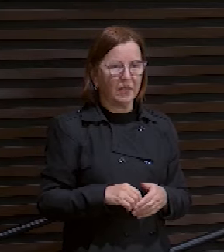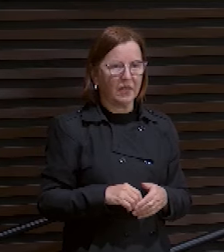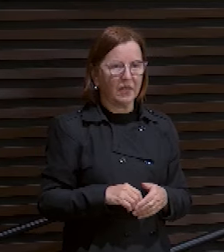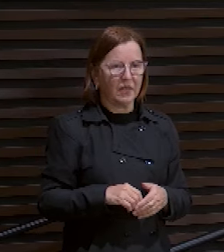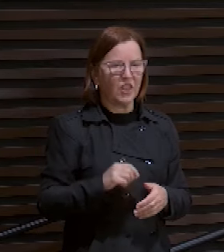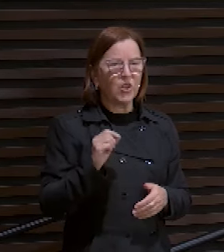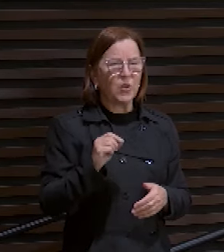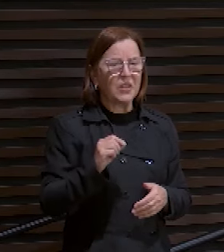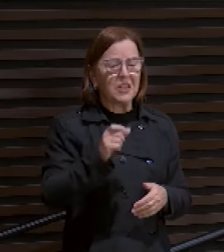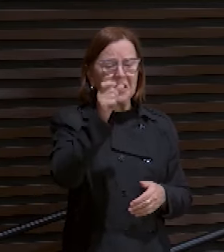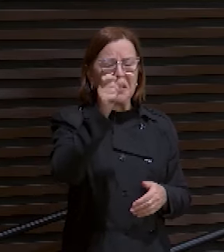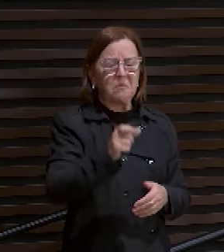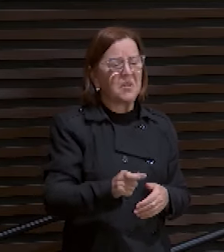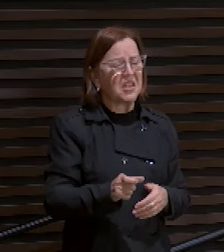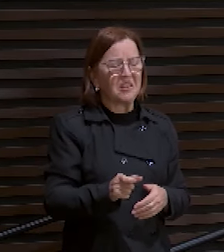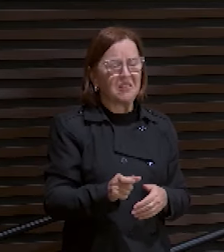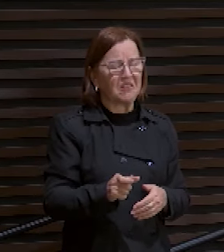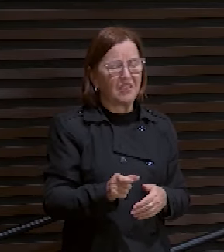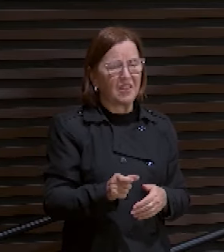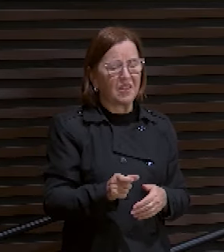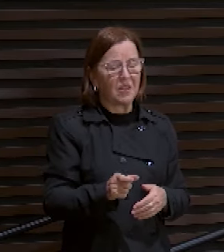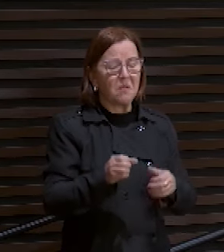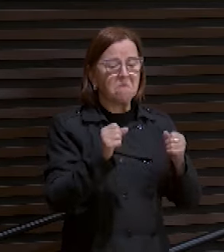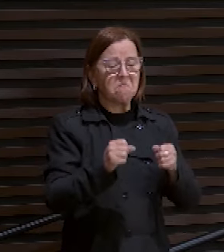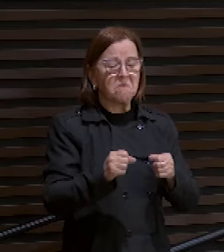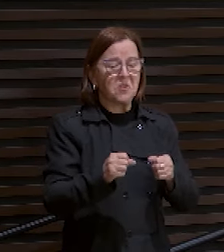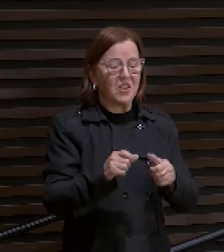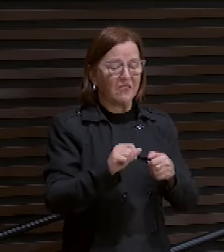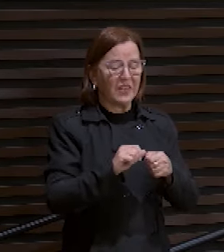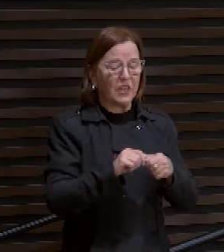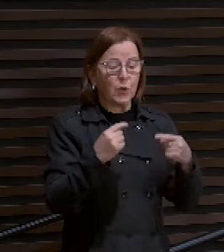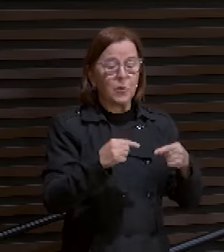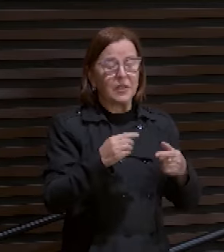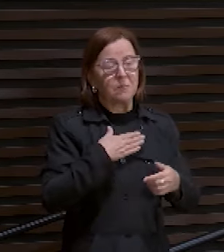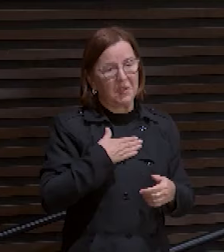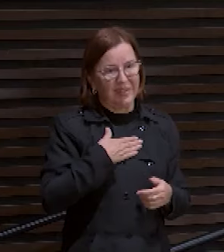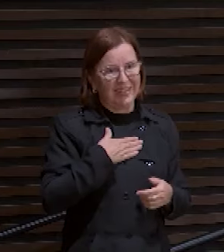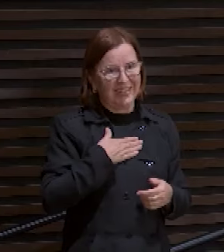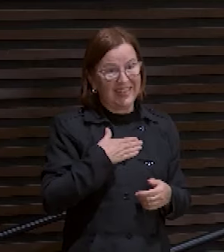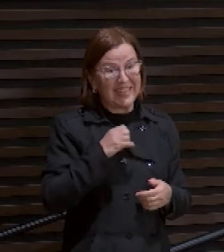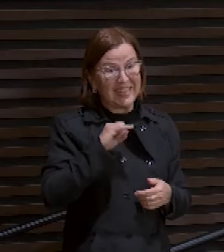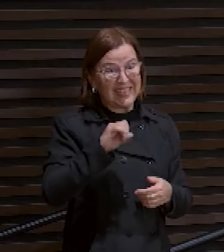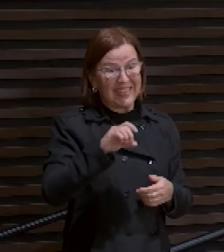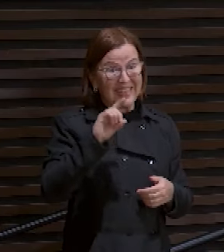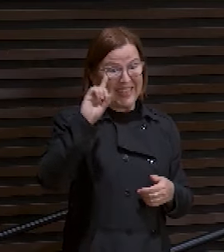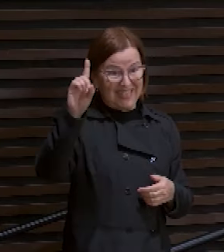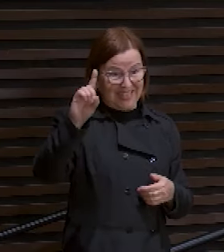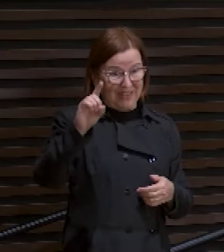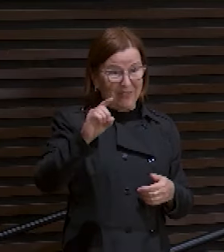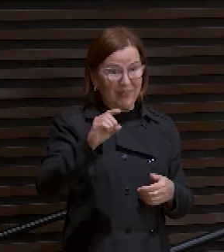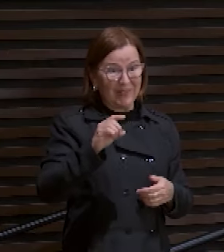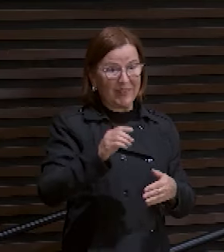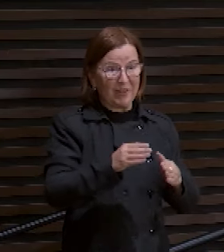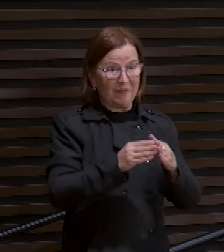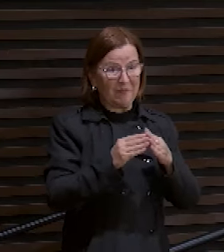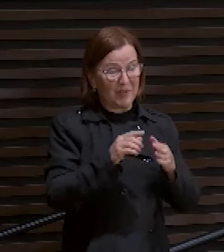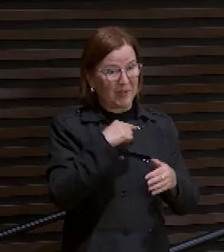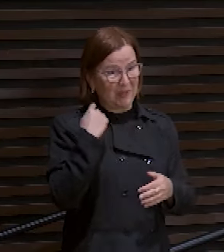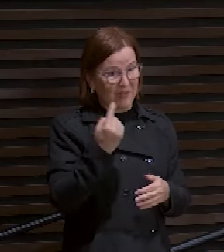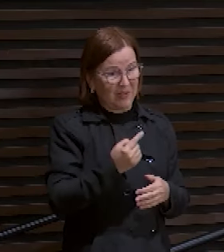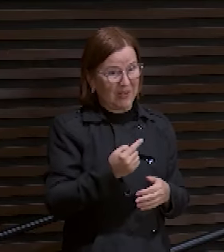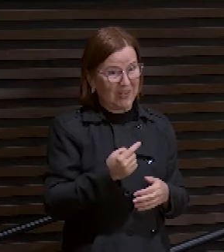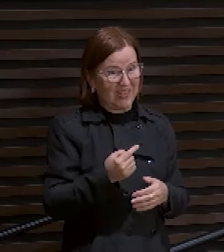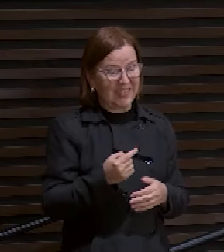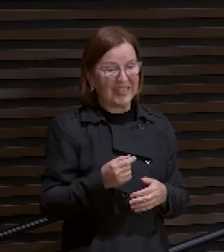mortal? Porque se Deus é por nós. Ah, filho do céu. Você está com medo,